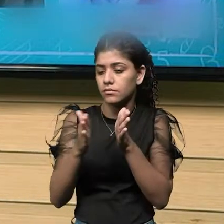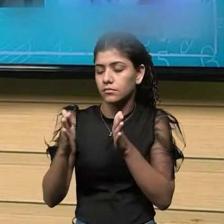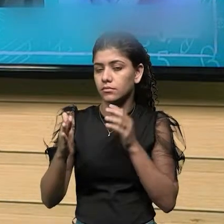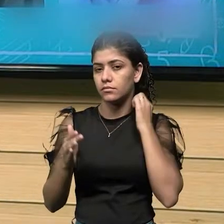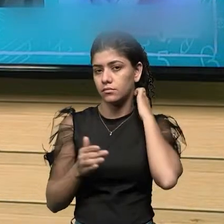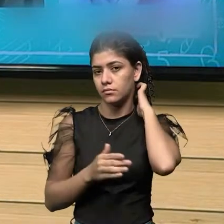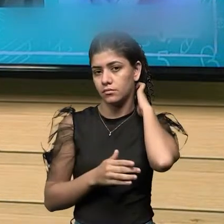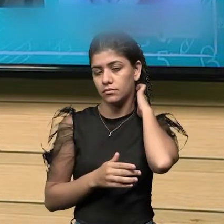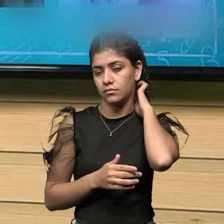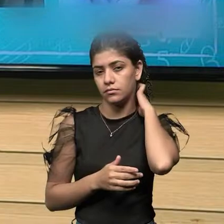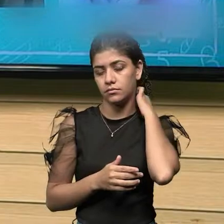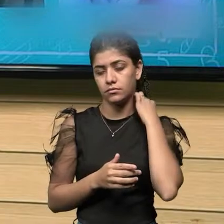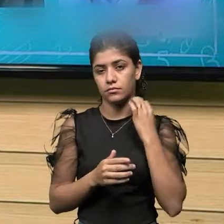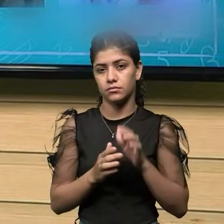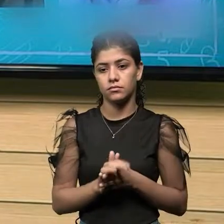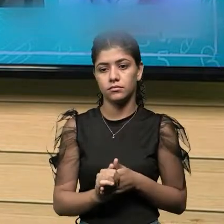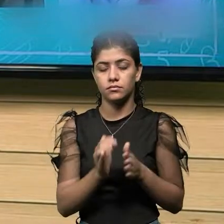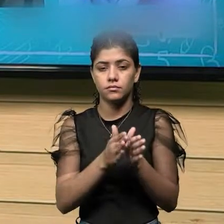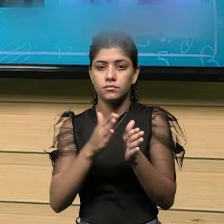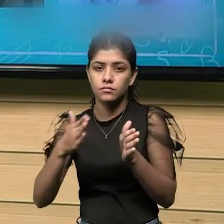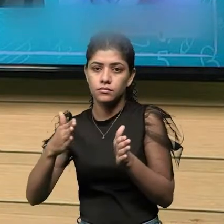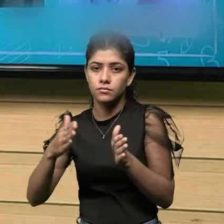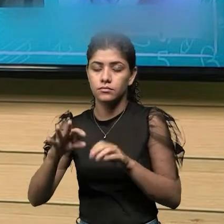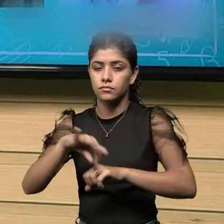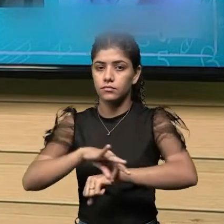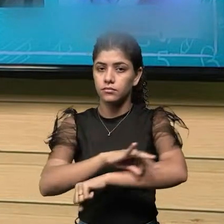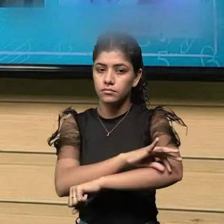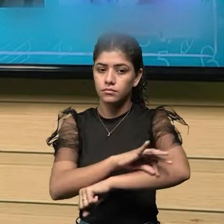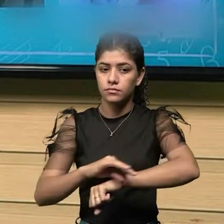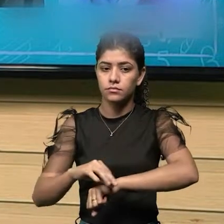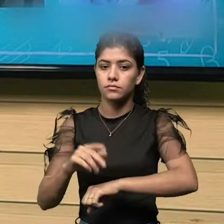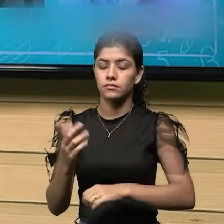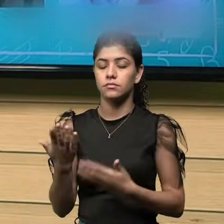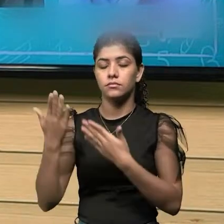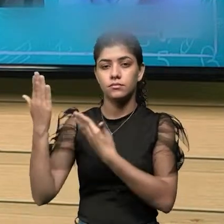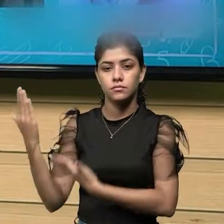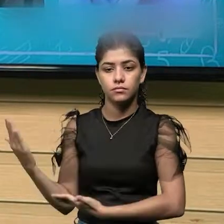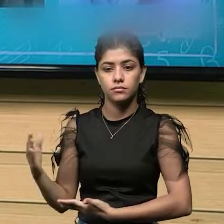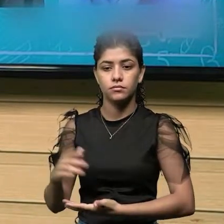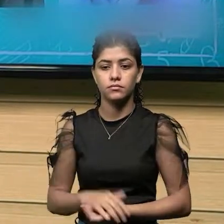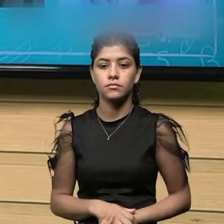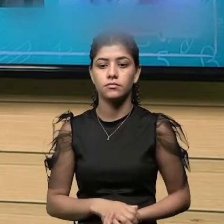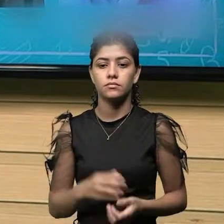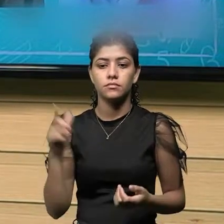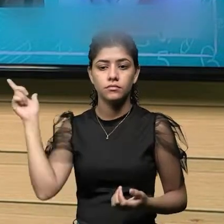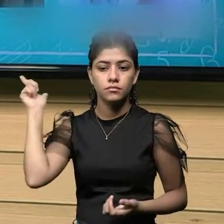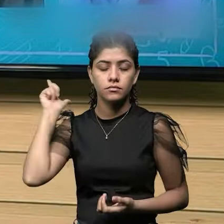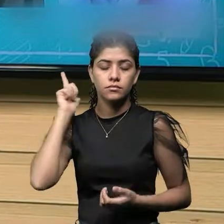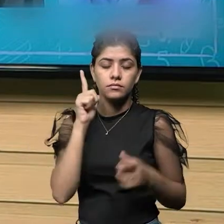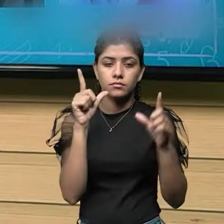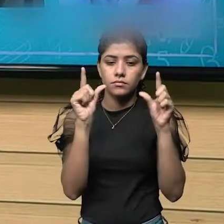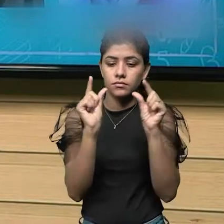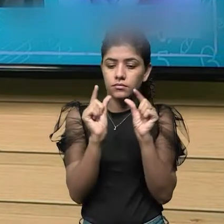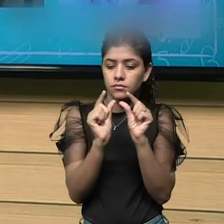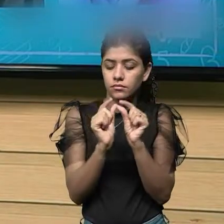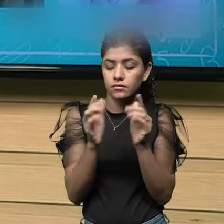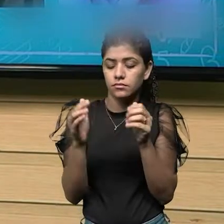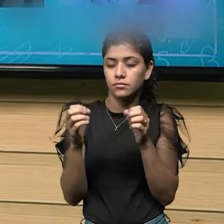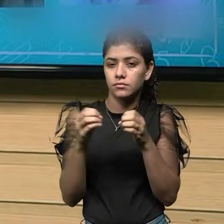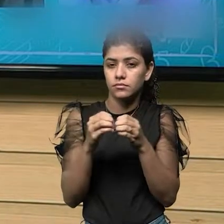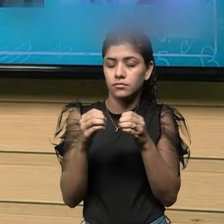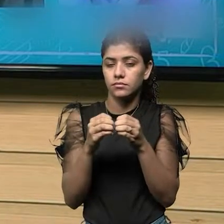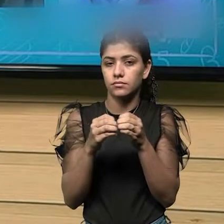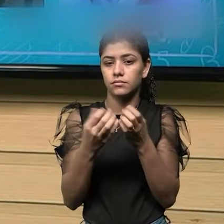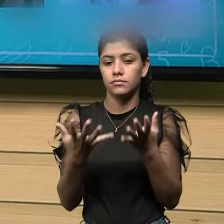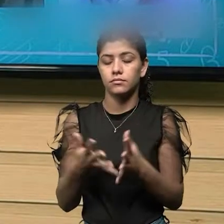fica entre os milímetros na régua, um paquímetro ele consegue aproximar ainda mais essa medida.